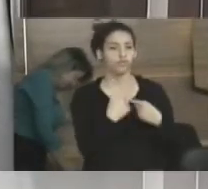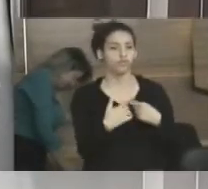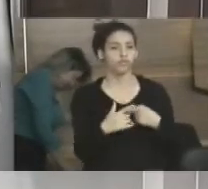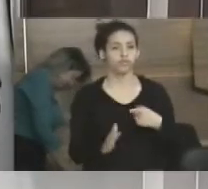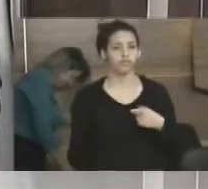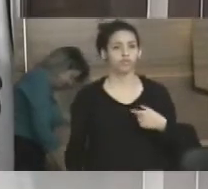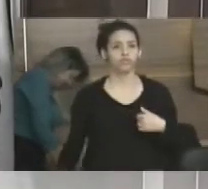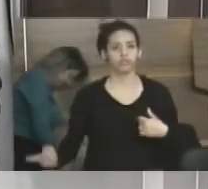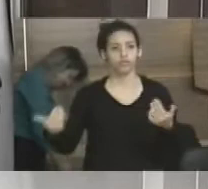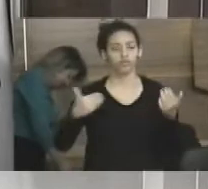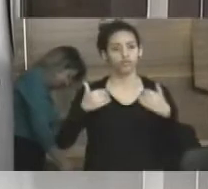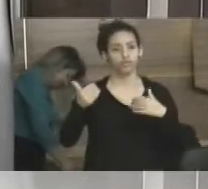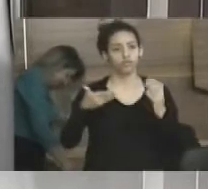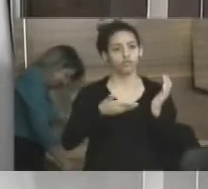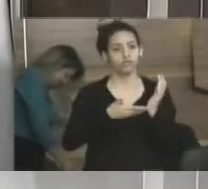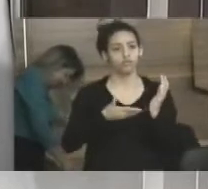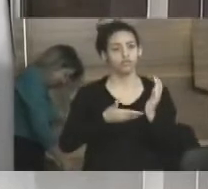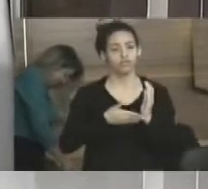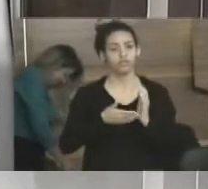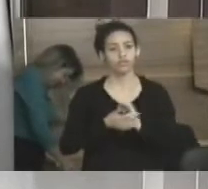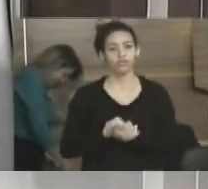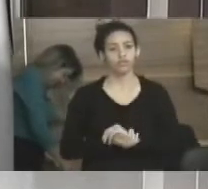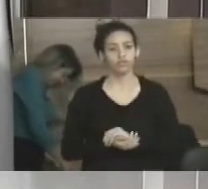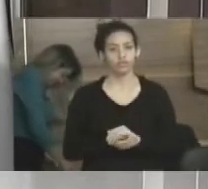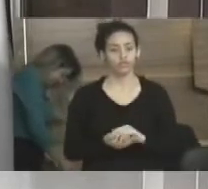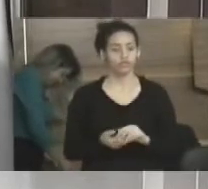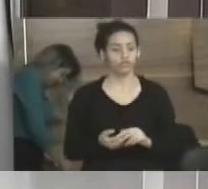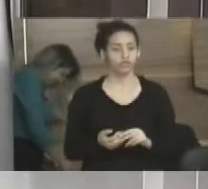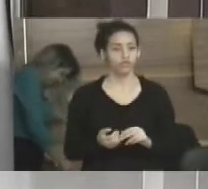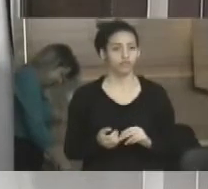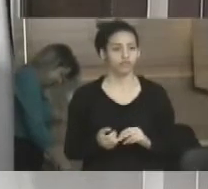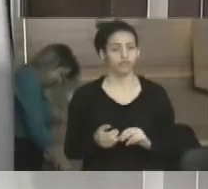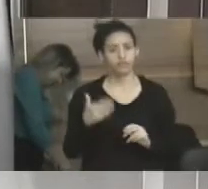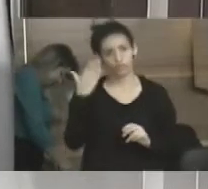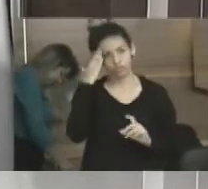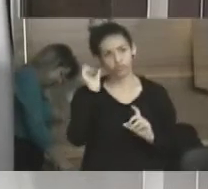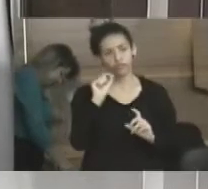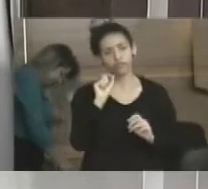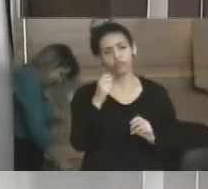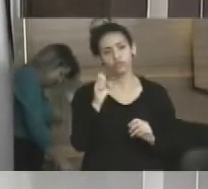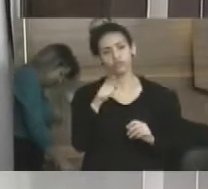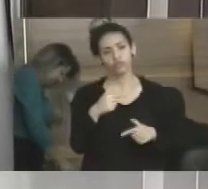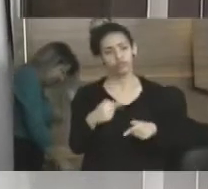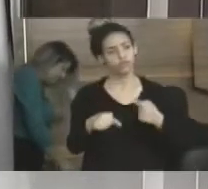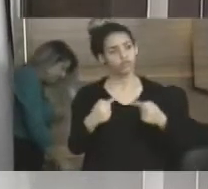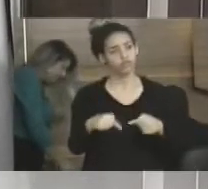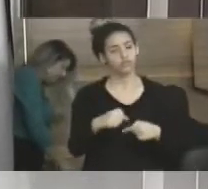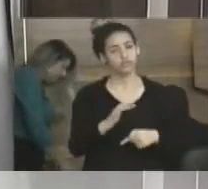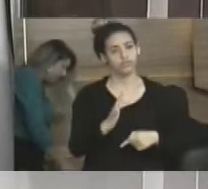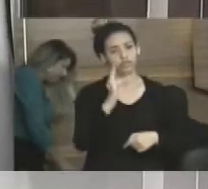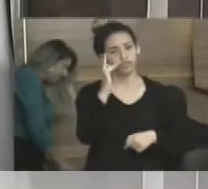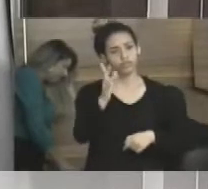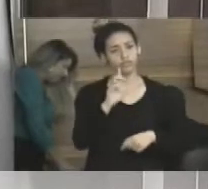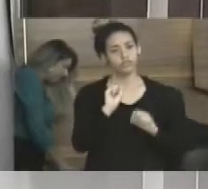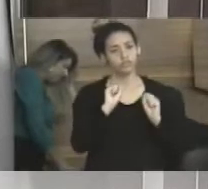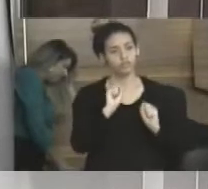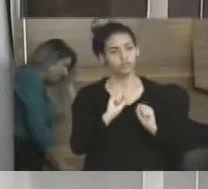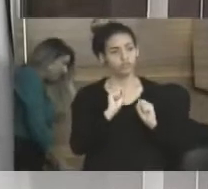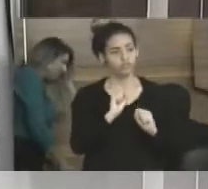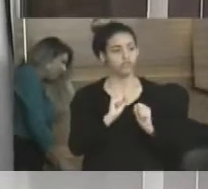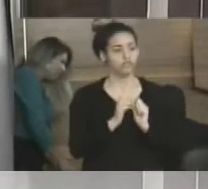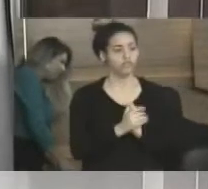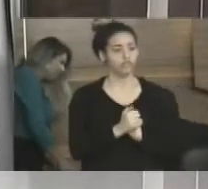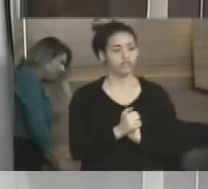crianças venham participar, venham desde pequenininhos e saber o que é a política. Para que no futuro possa escolher os